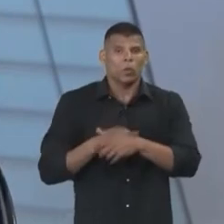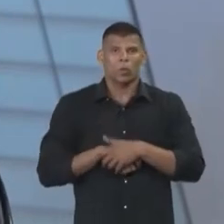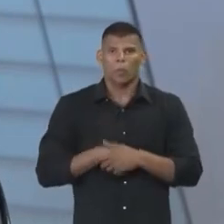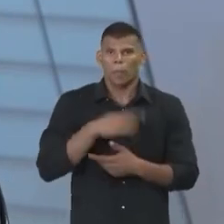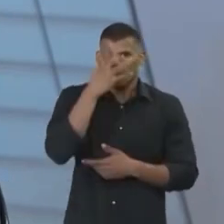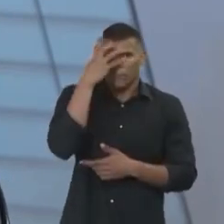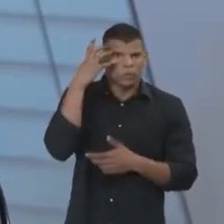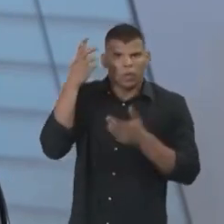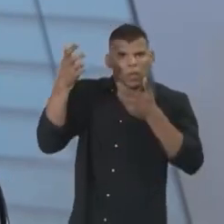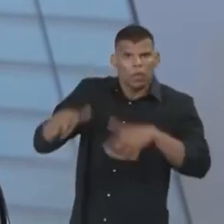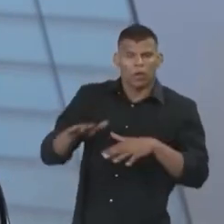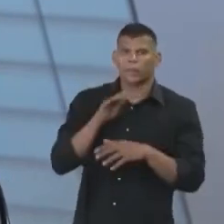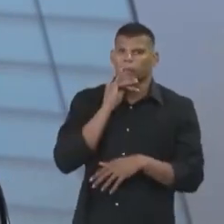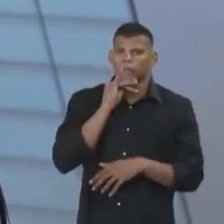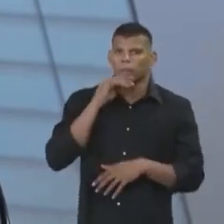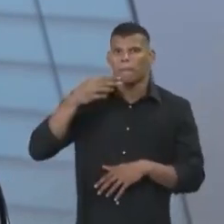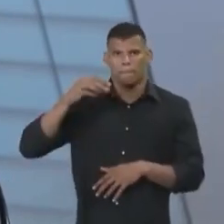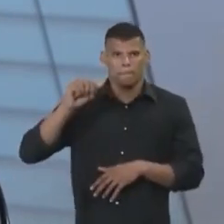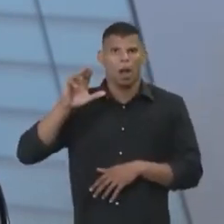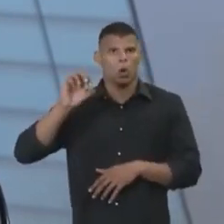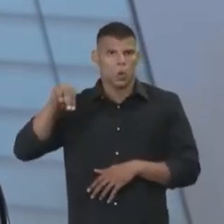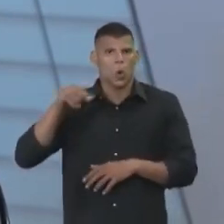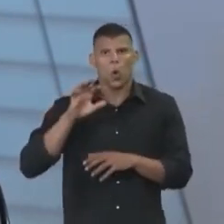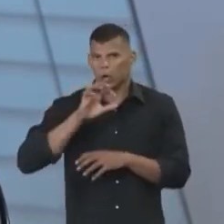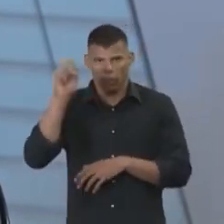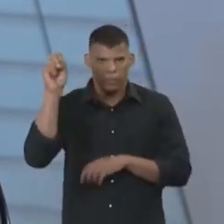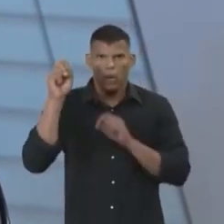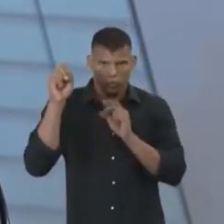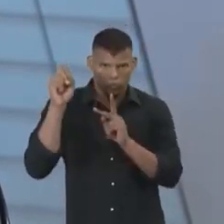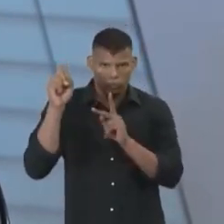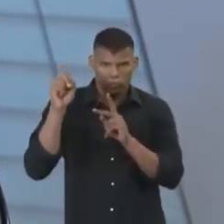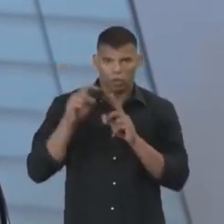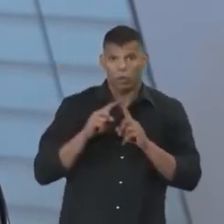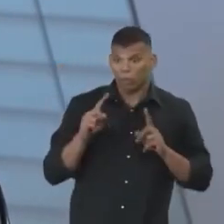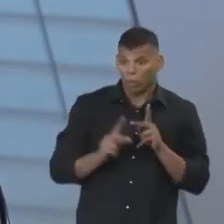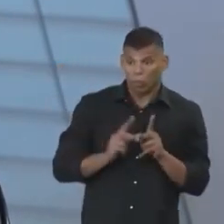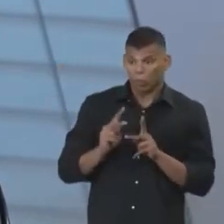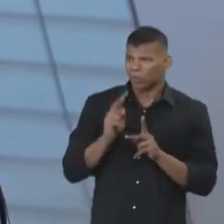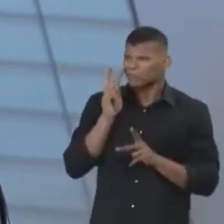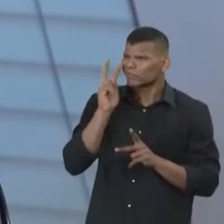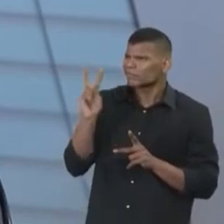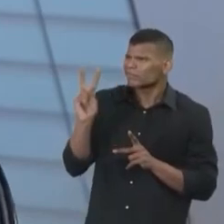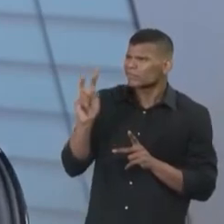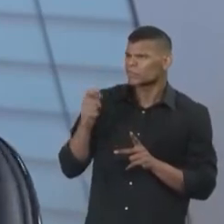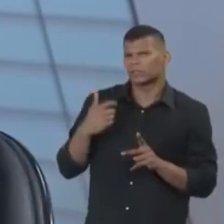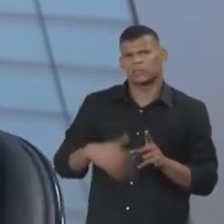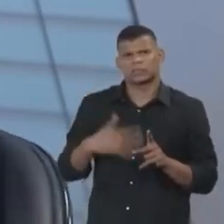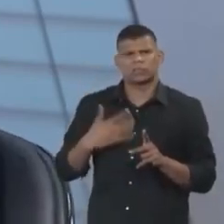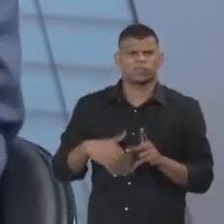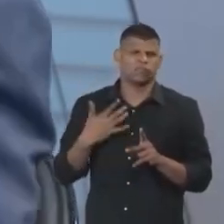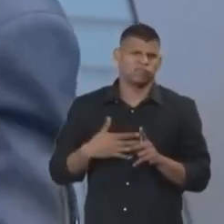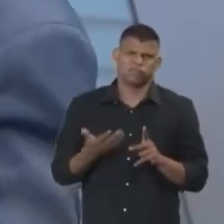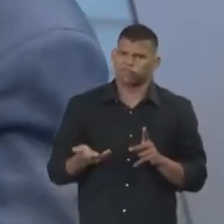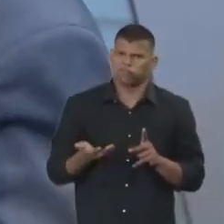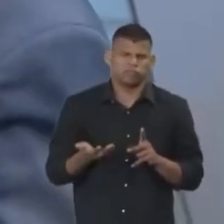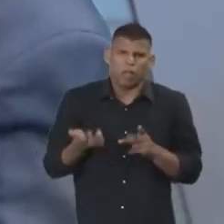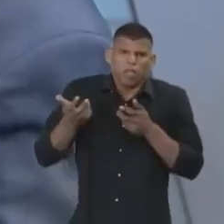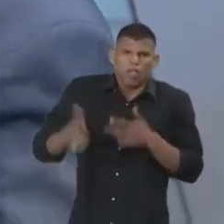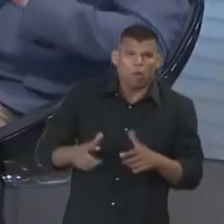mostrando o seguinte, que embora o Macron venceu, mas ele tem uma dívida que ele precisa pagar nesse segundo governo.